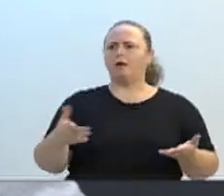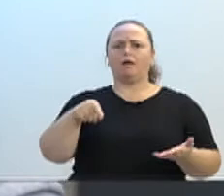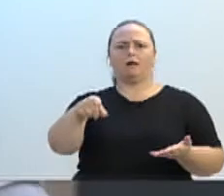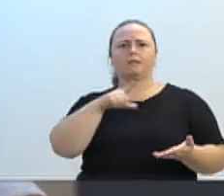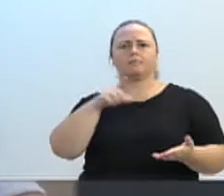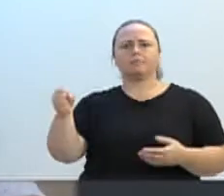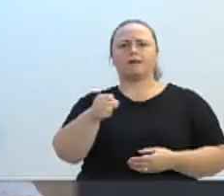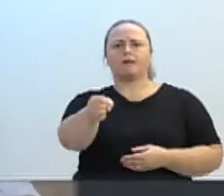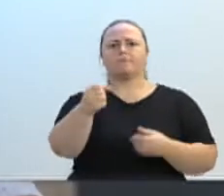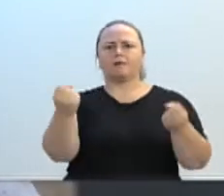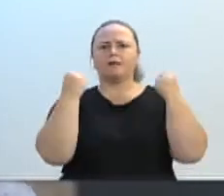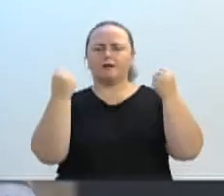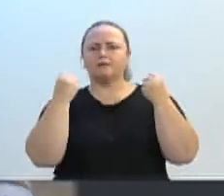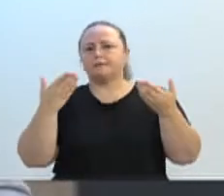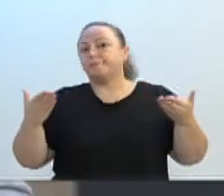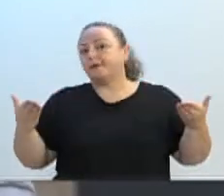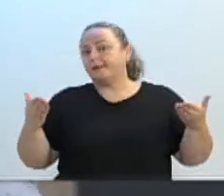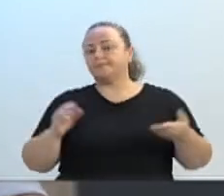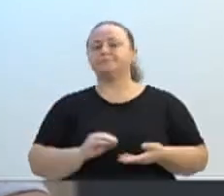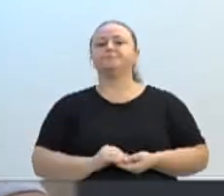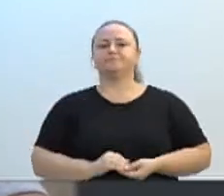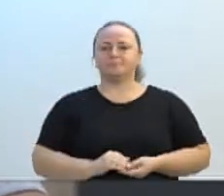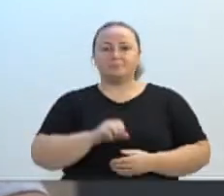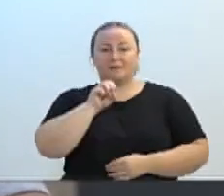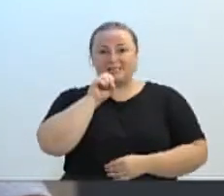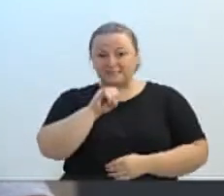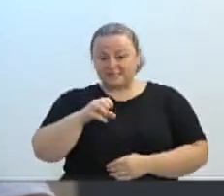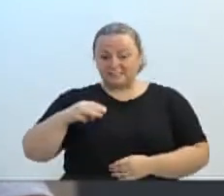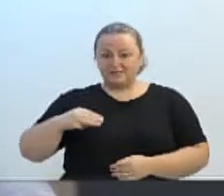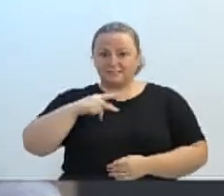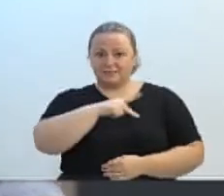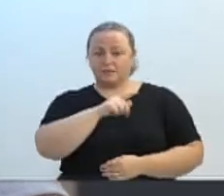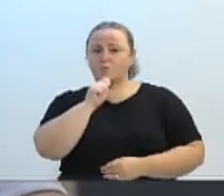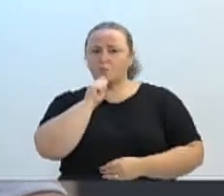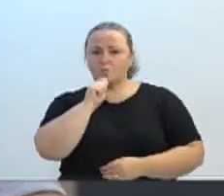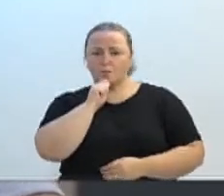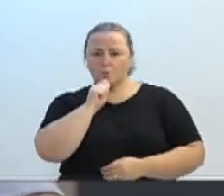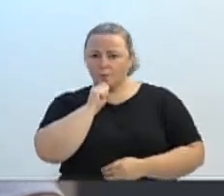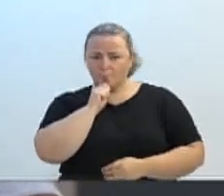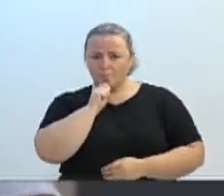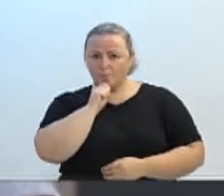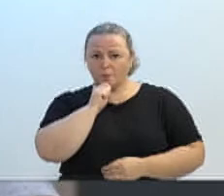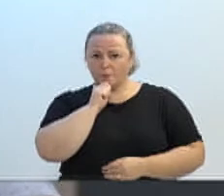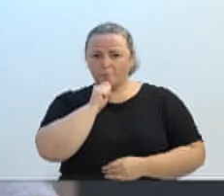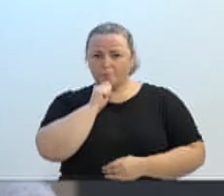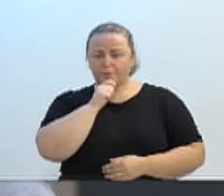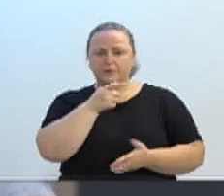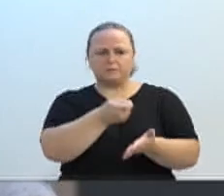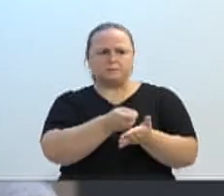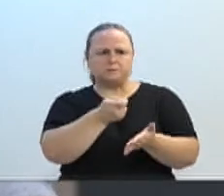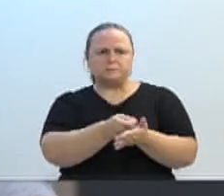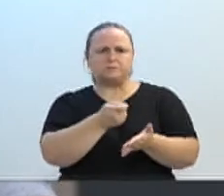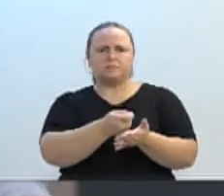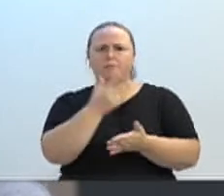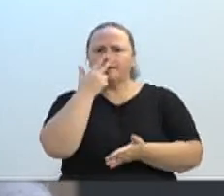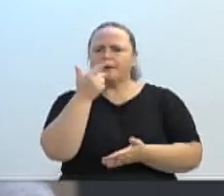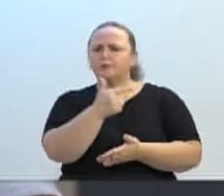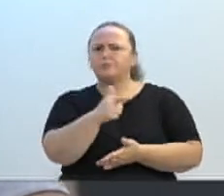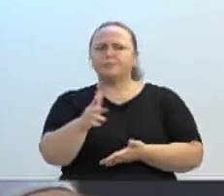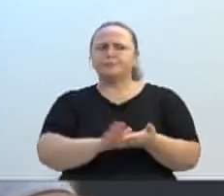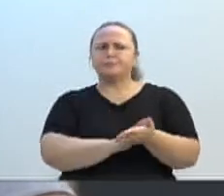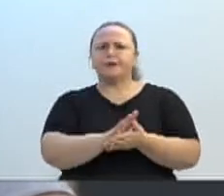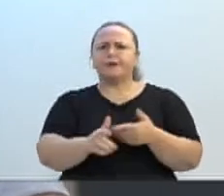situações, me parece que, se não é o Ministério Público da nossa cidade ficar em cima, as coisas não acontecem. Então,